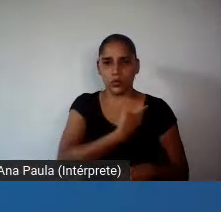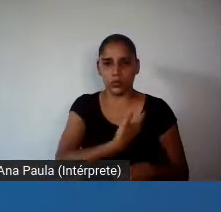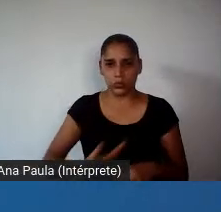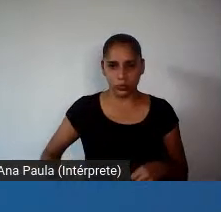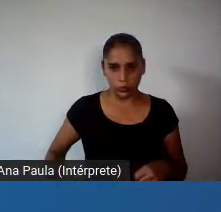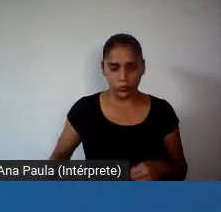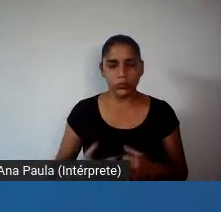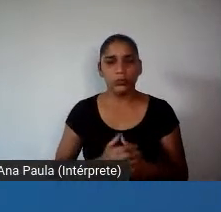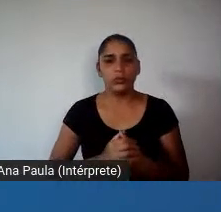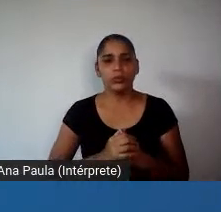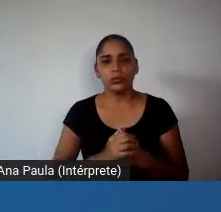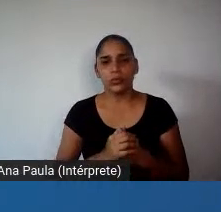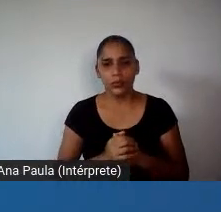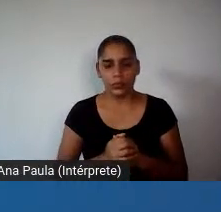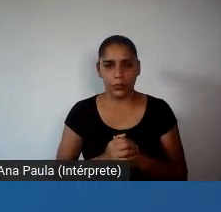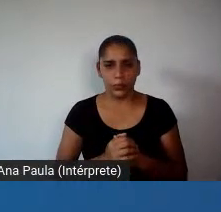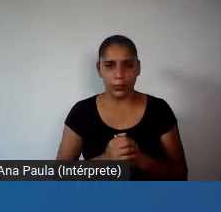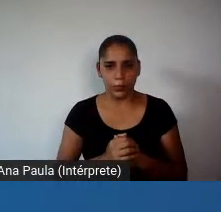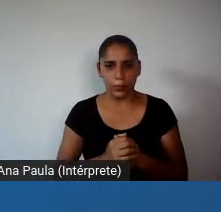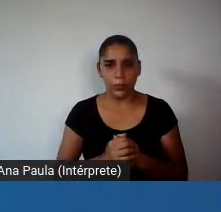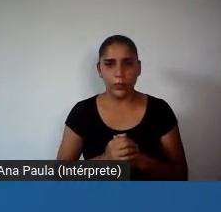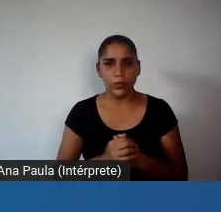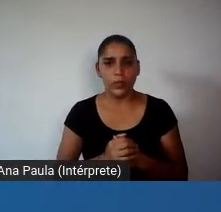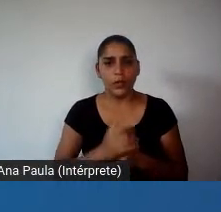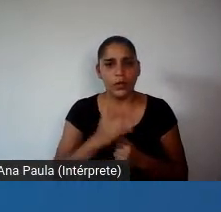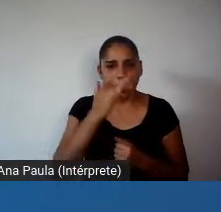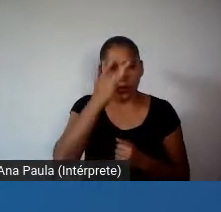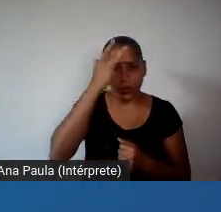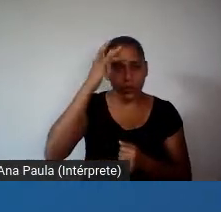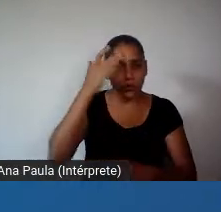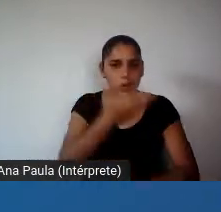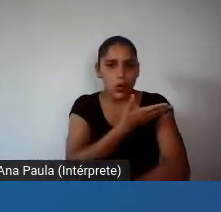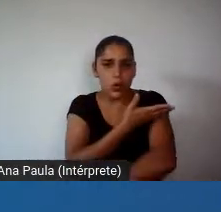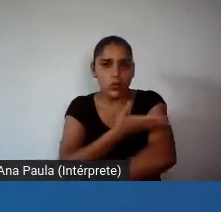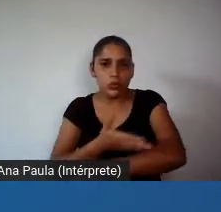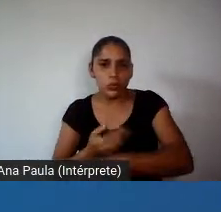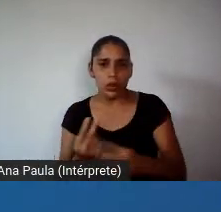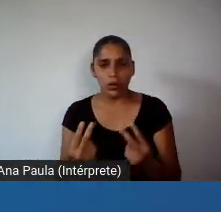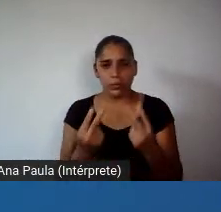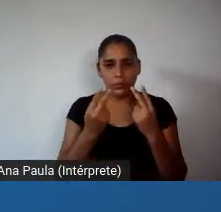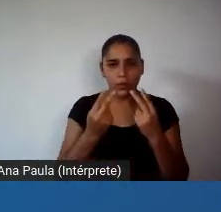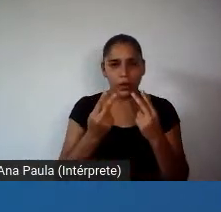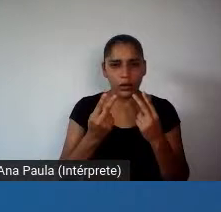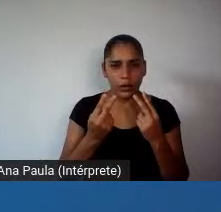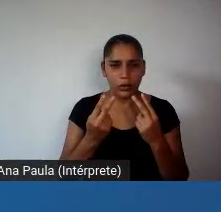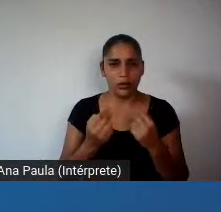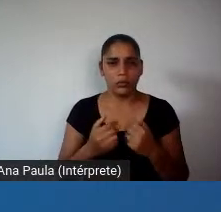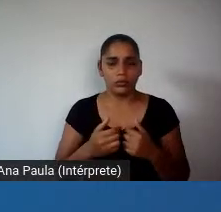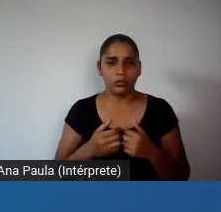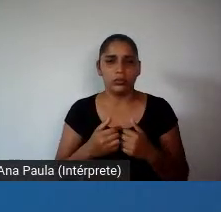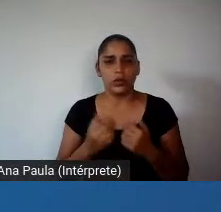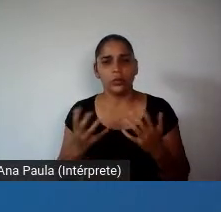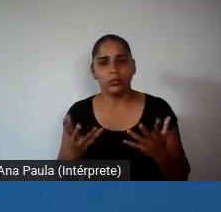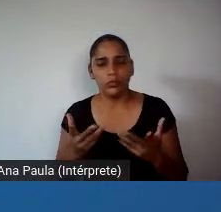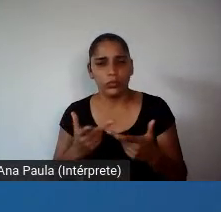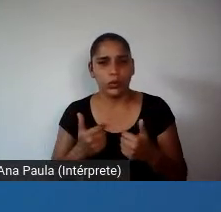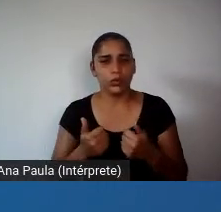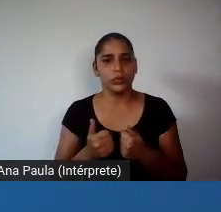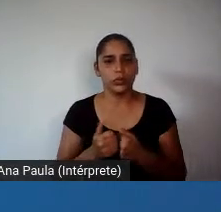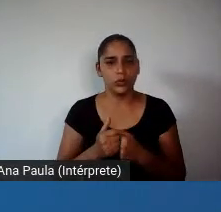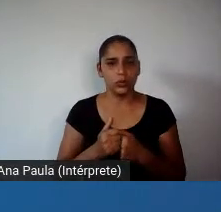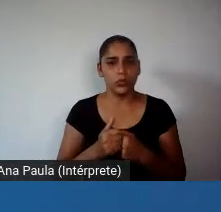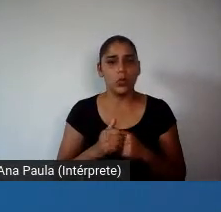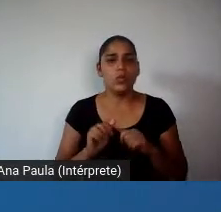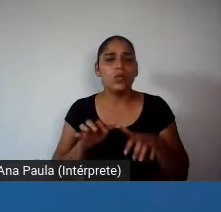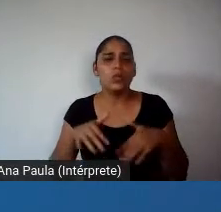saúde, como as pessoas estão mais acostumadas a me ver, e que me gratifica muito, né, é qual